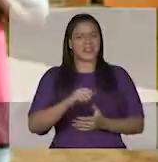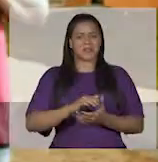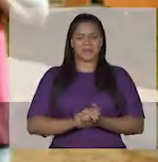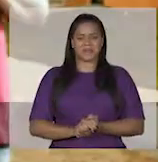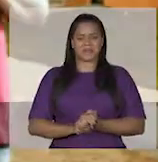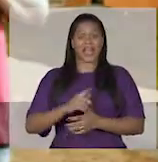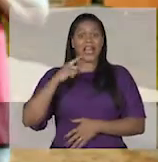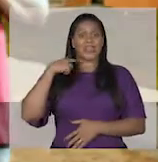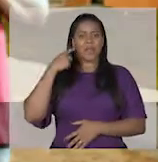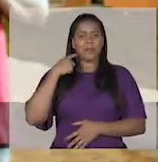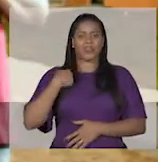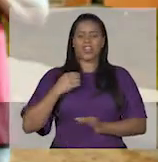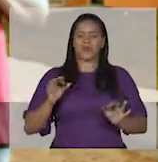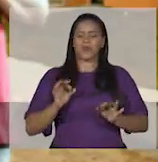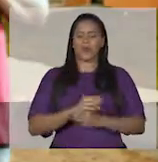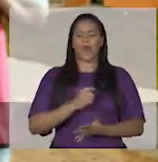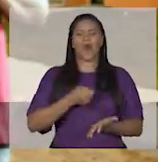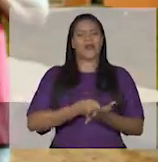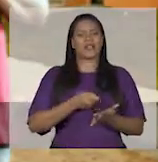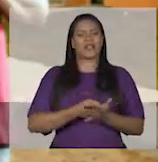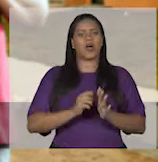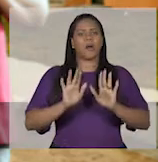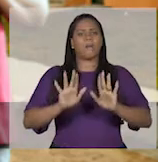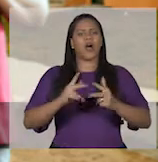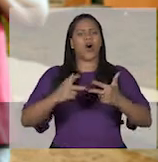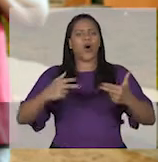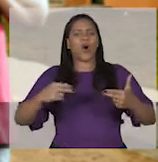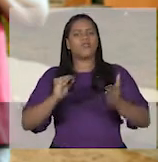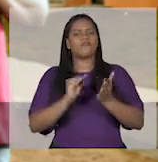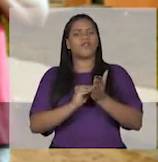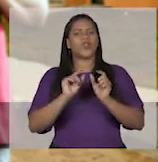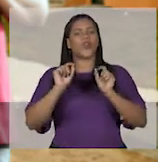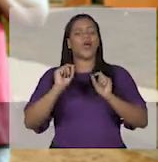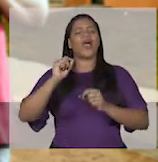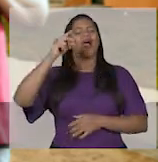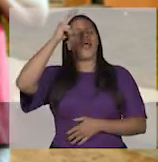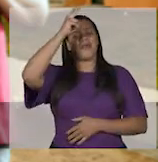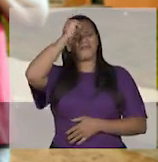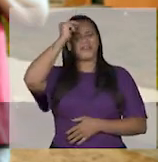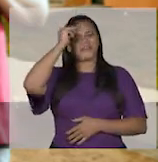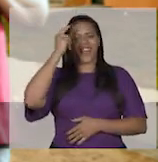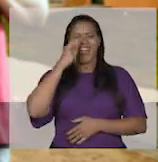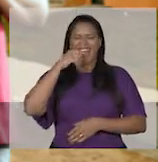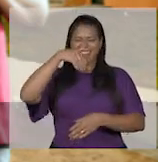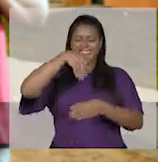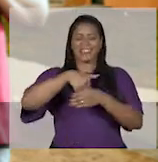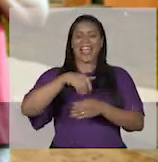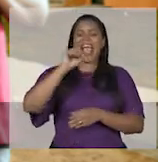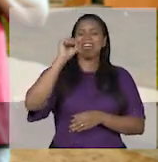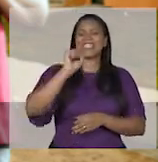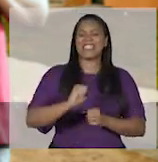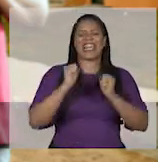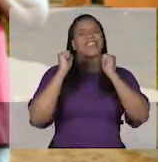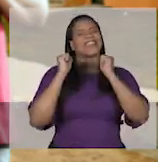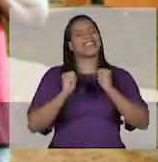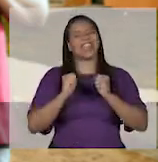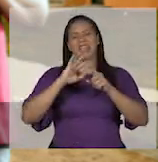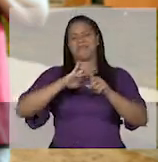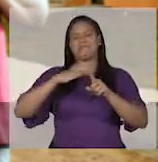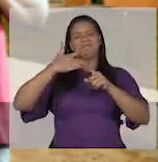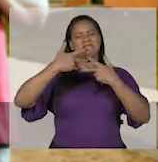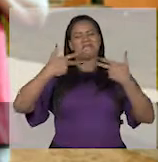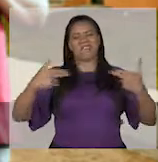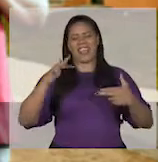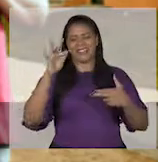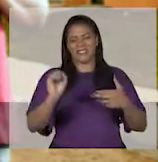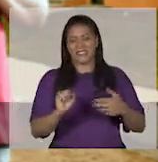Como deputado, cumpri minha obrigação, mas tem coisa que só como prefeito eu posso fazer. Aí sim, vou poder fazer muito